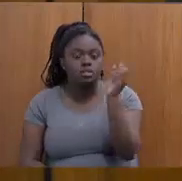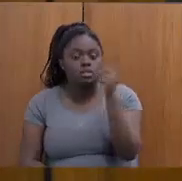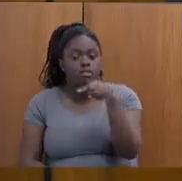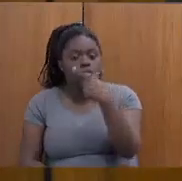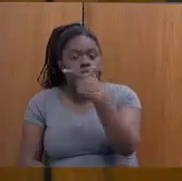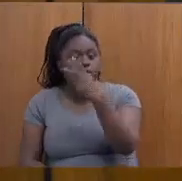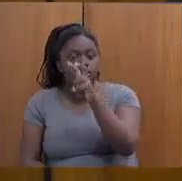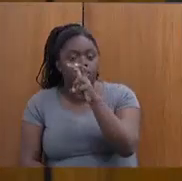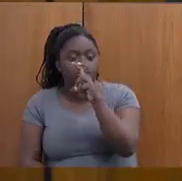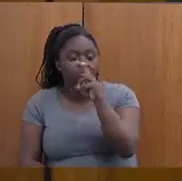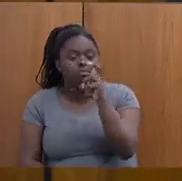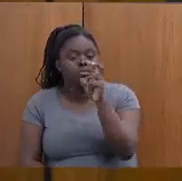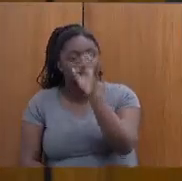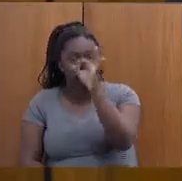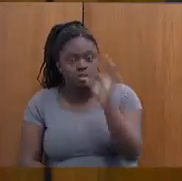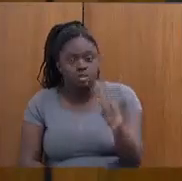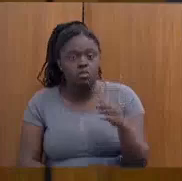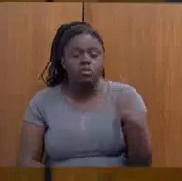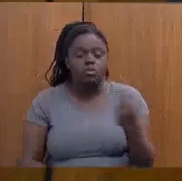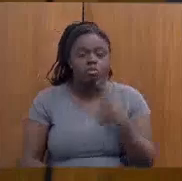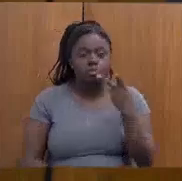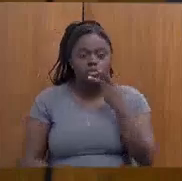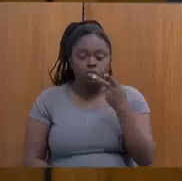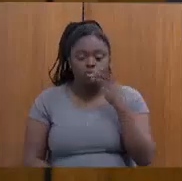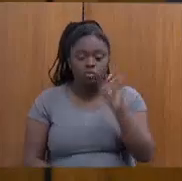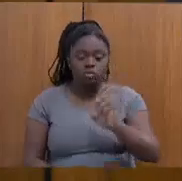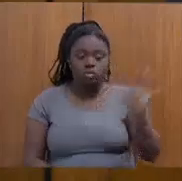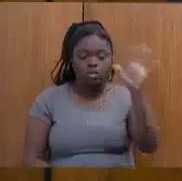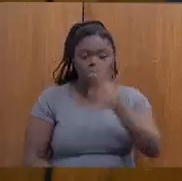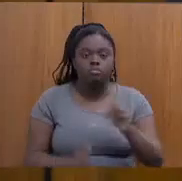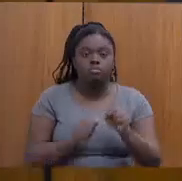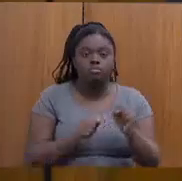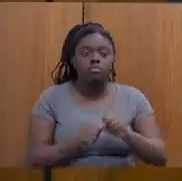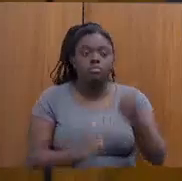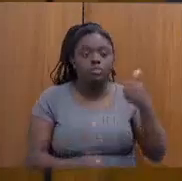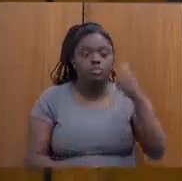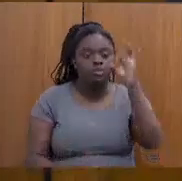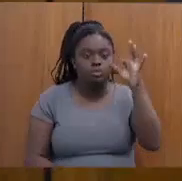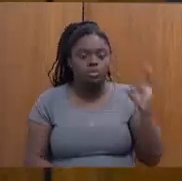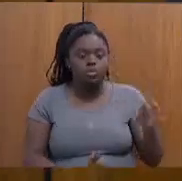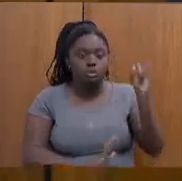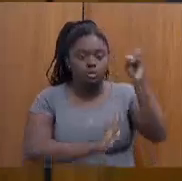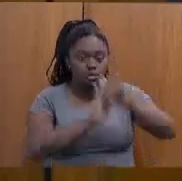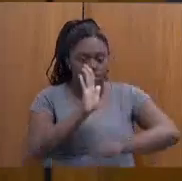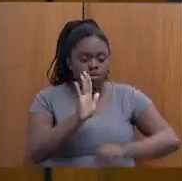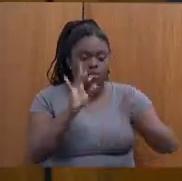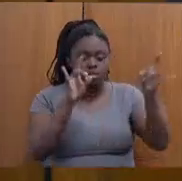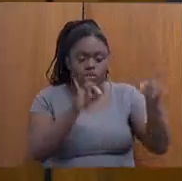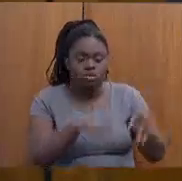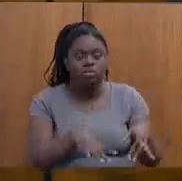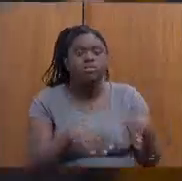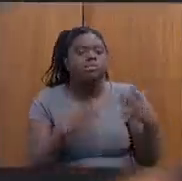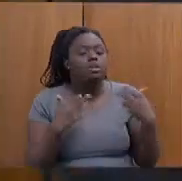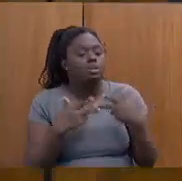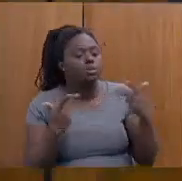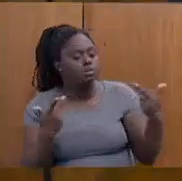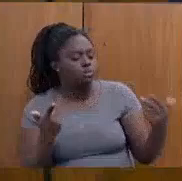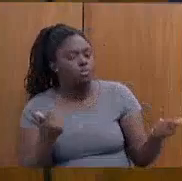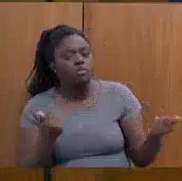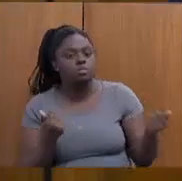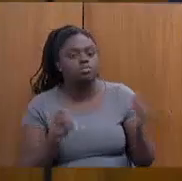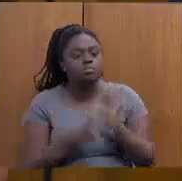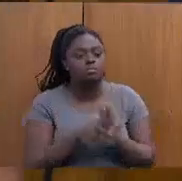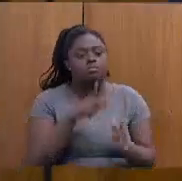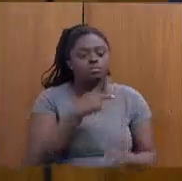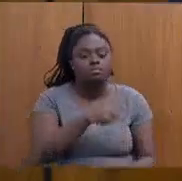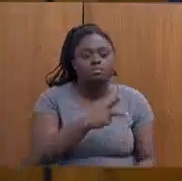Nós estamos falando de um Estado que promove 11% do seu orçamento em renúncias consolidadas, daquilo que é discricionário dele,